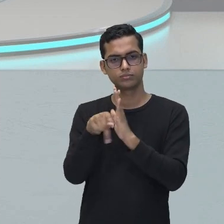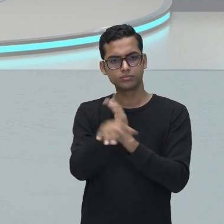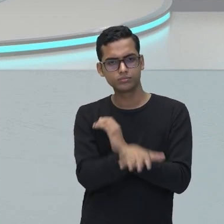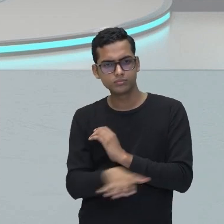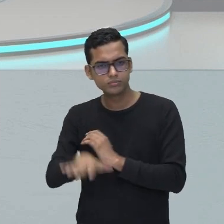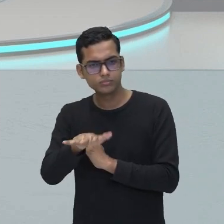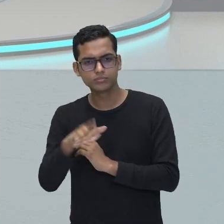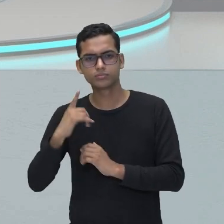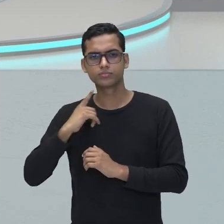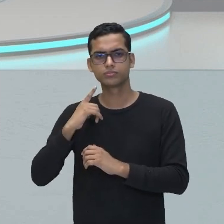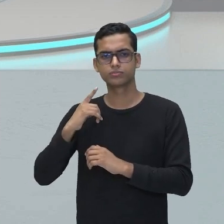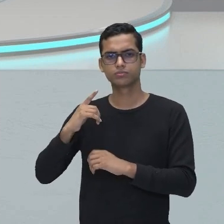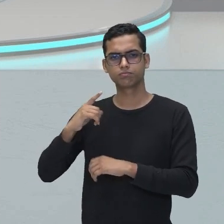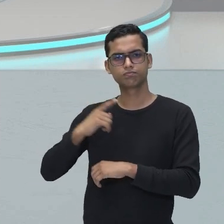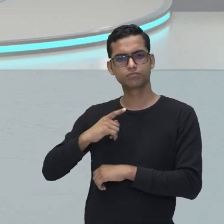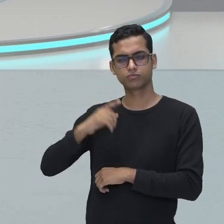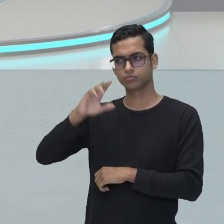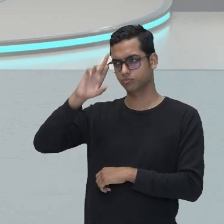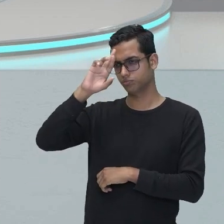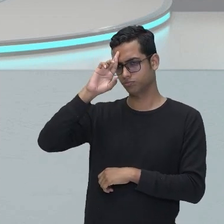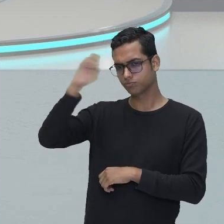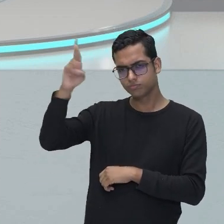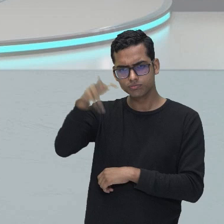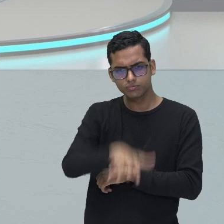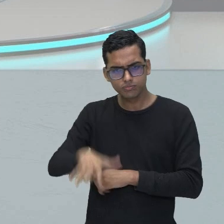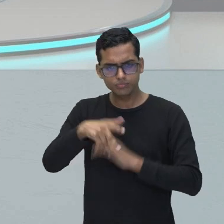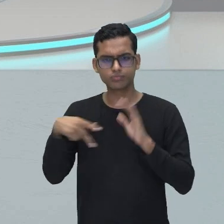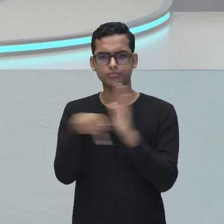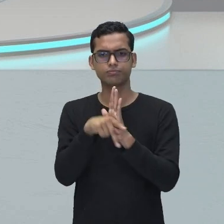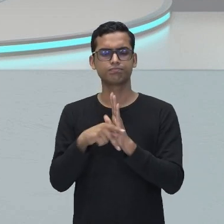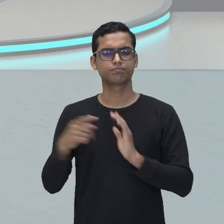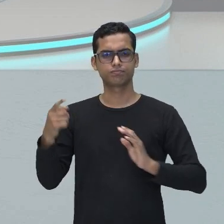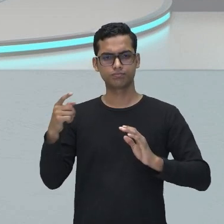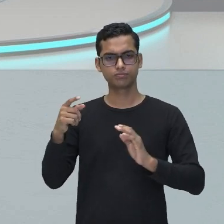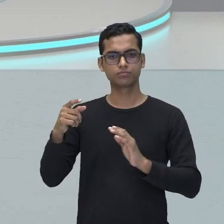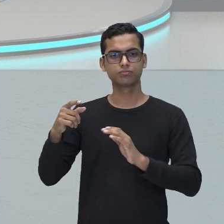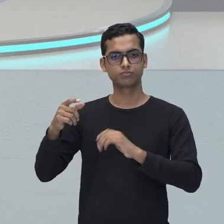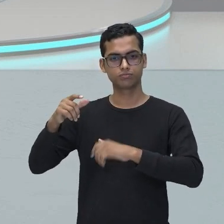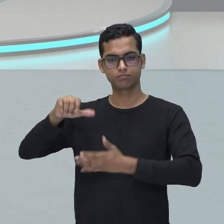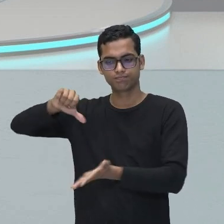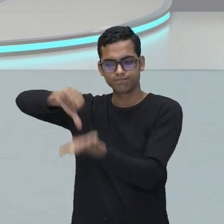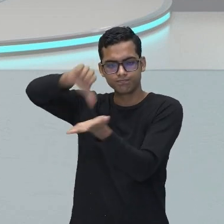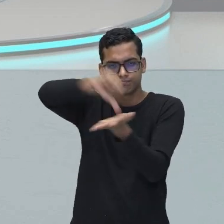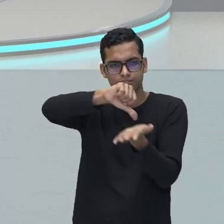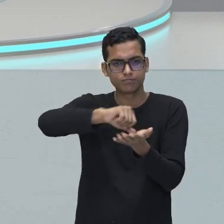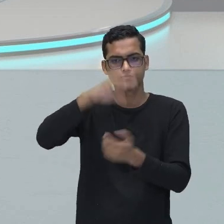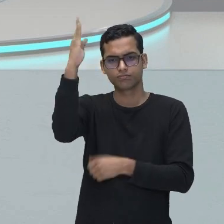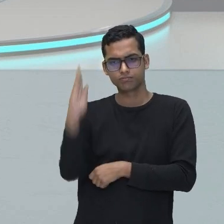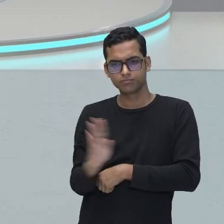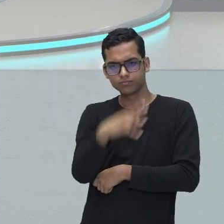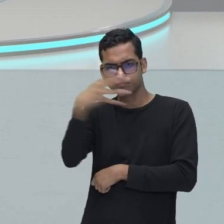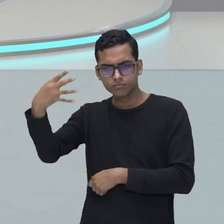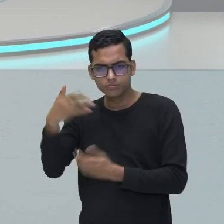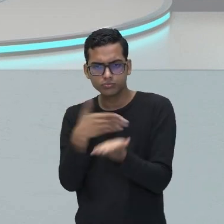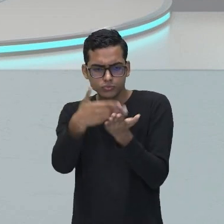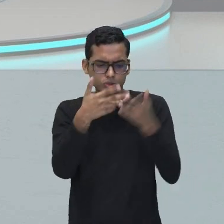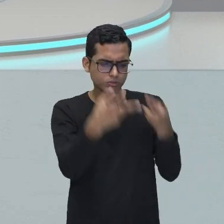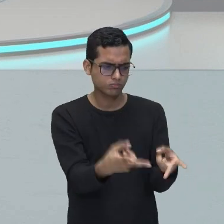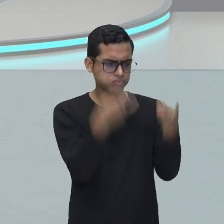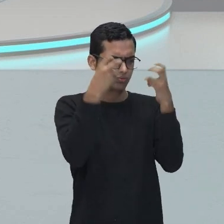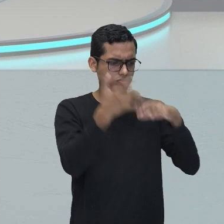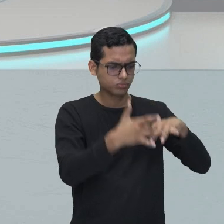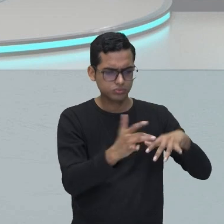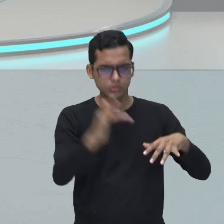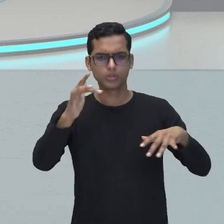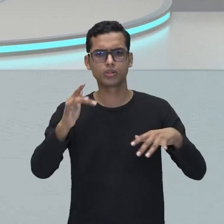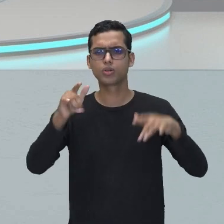esses capitães dessas companhias hereditárias, começaram a explorar o ouro. Onde eles se concentraram?